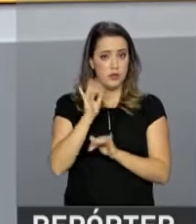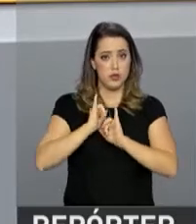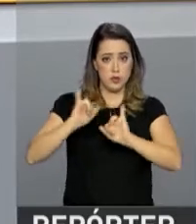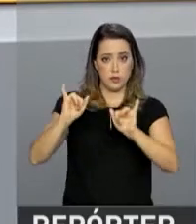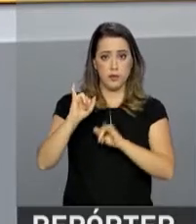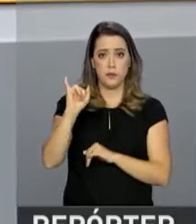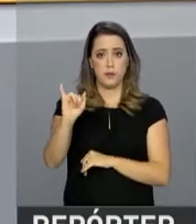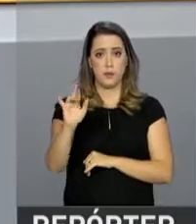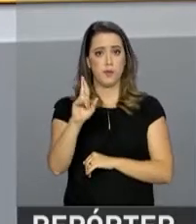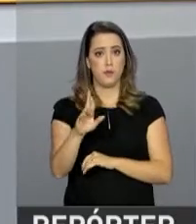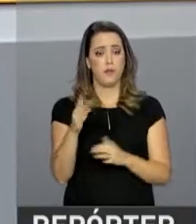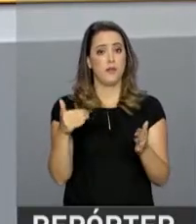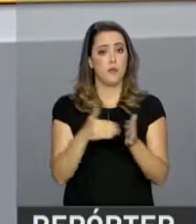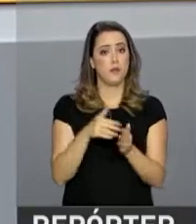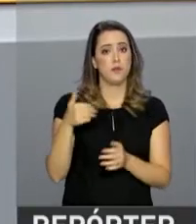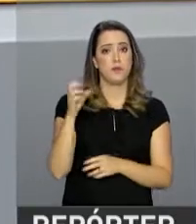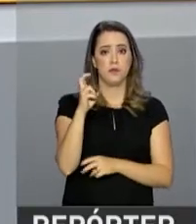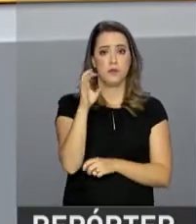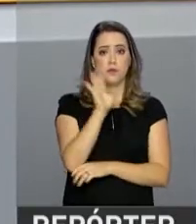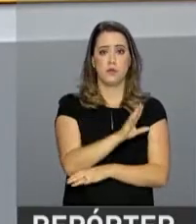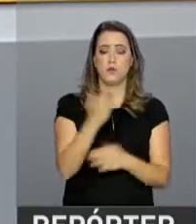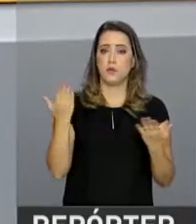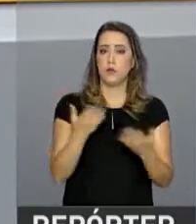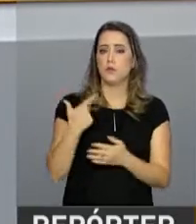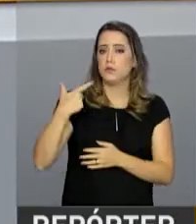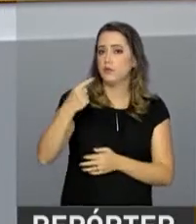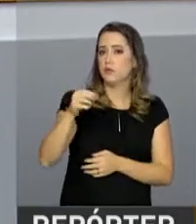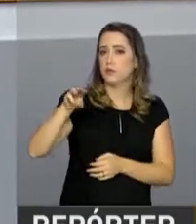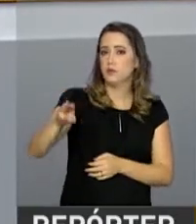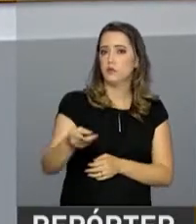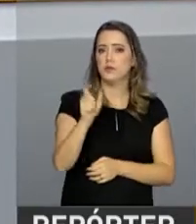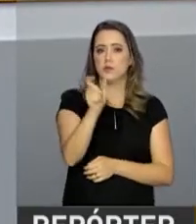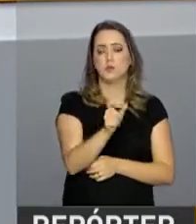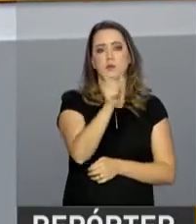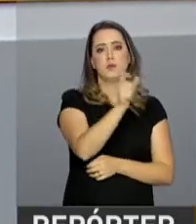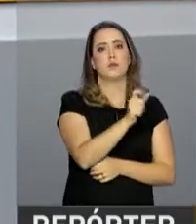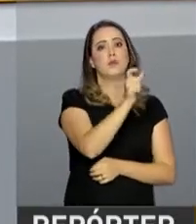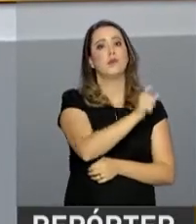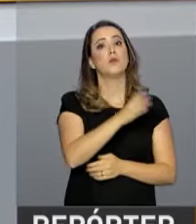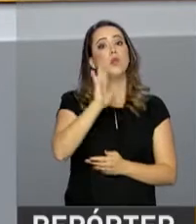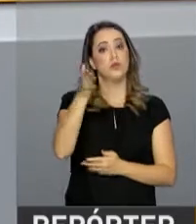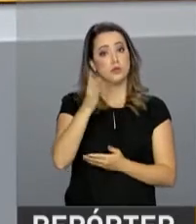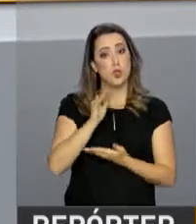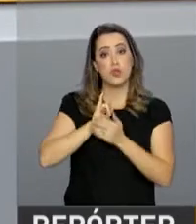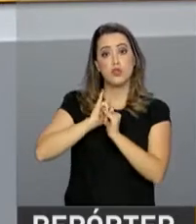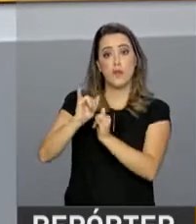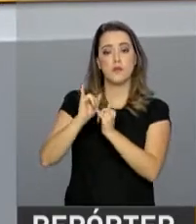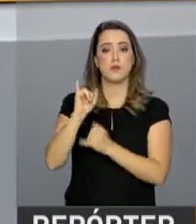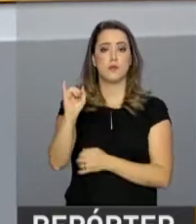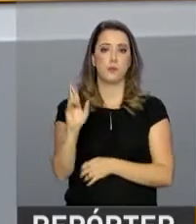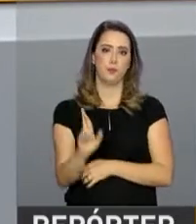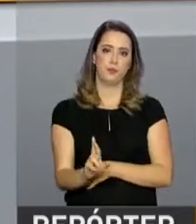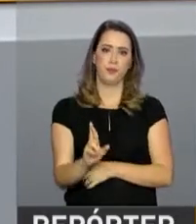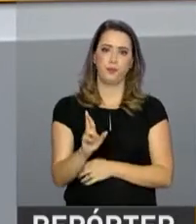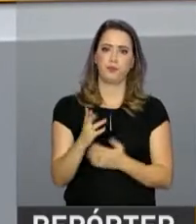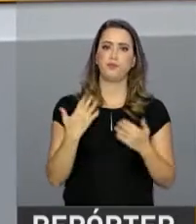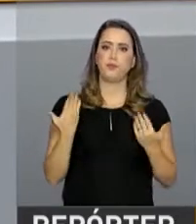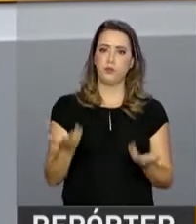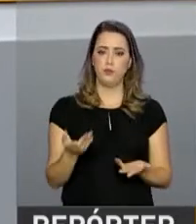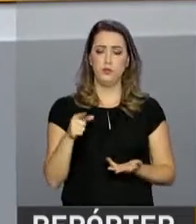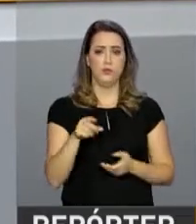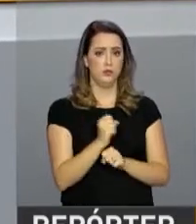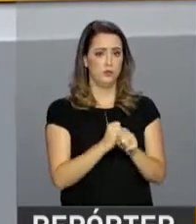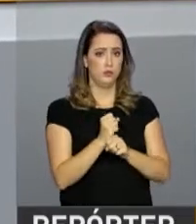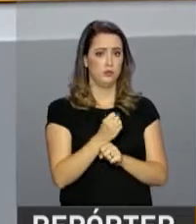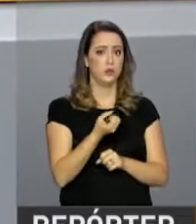declaração de imposto de renda? Até as 5 da tarde de hoje, mais de 20 milhões e 500 mil pessoas já tinham enviado a declaração do imposto de renda